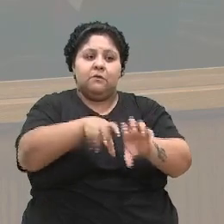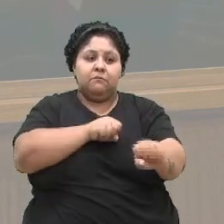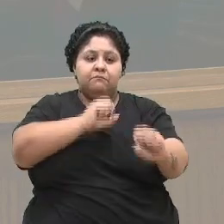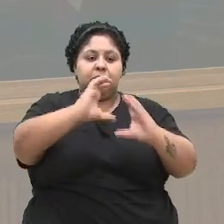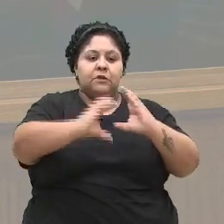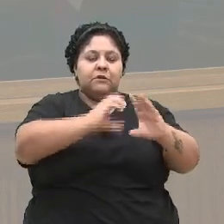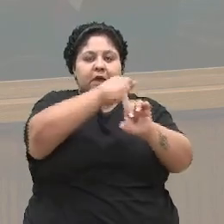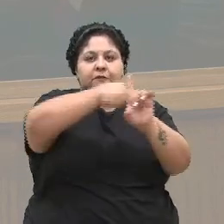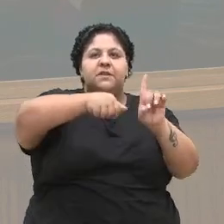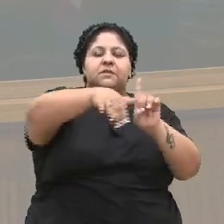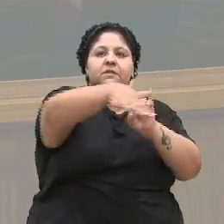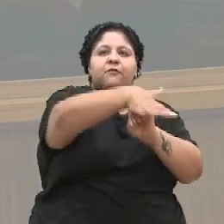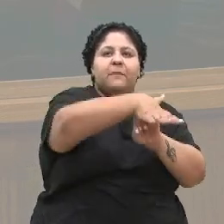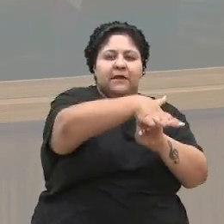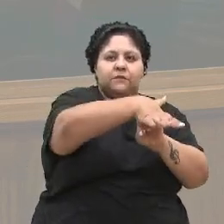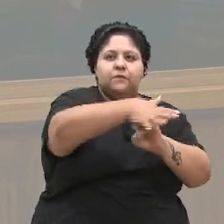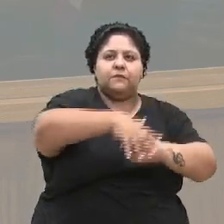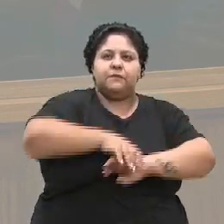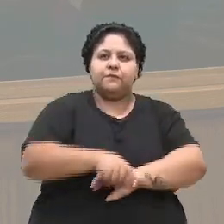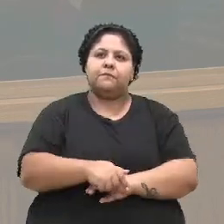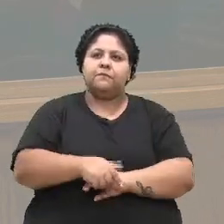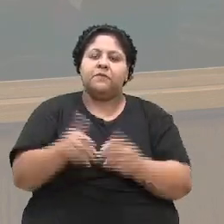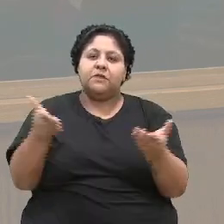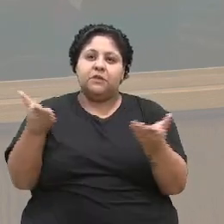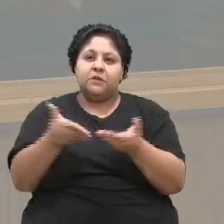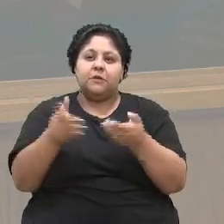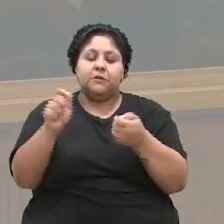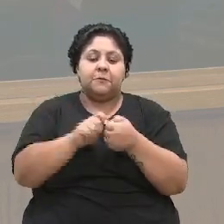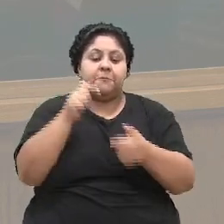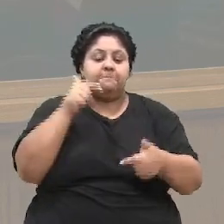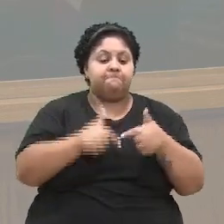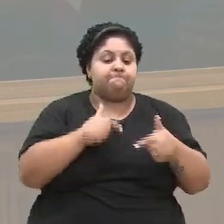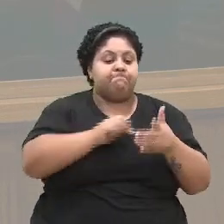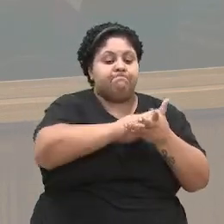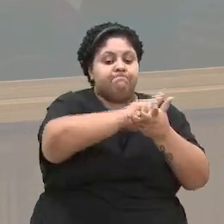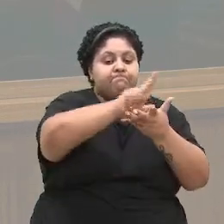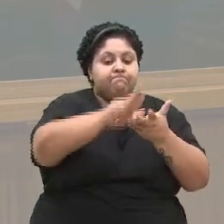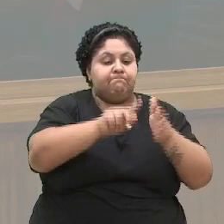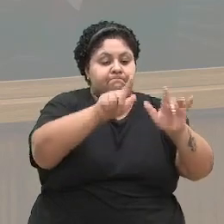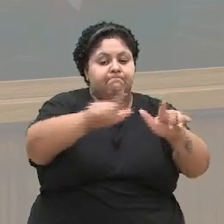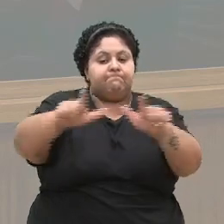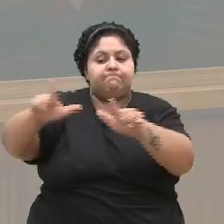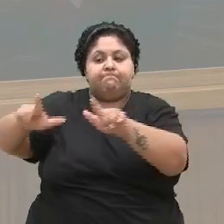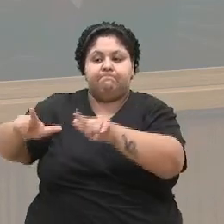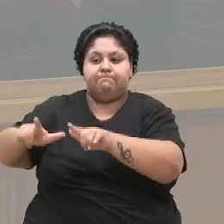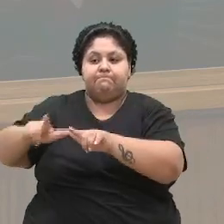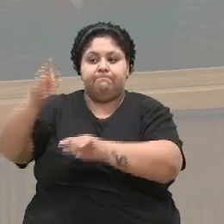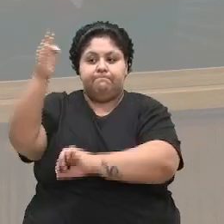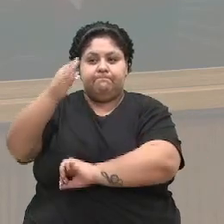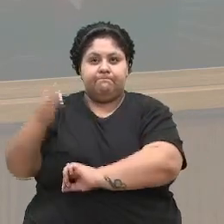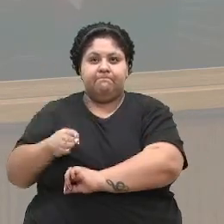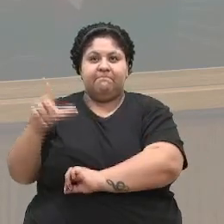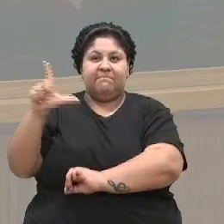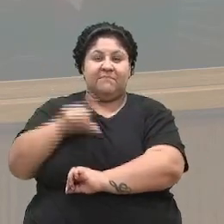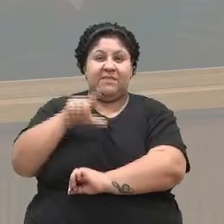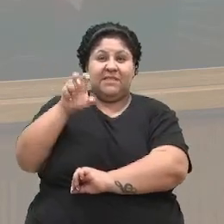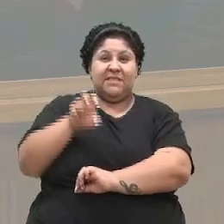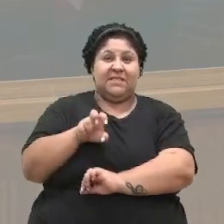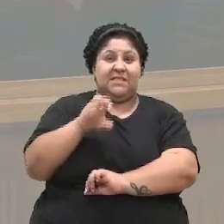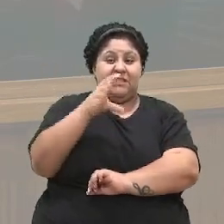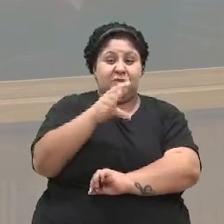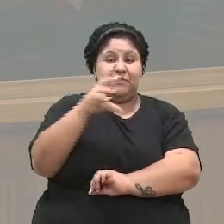alguns aí, né. Já levou seu trabalho para várias partes do Brasil, tem cinco CDs